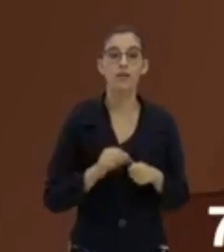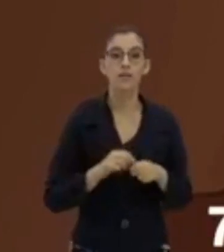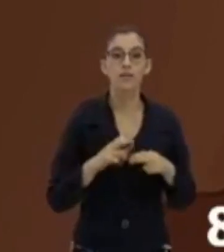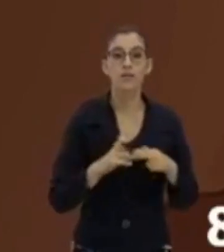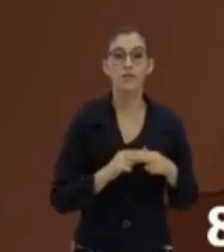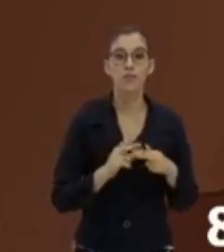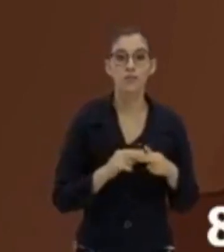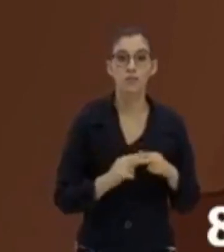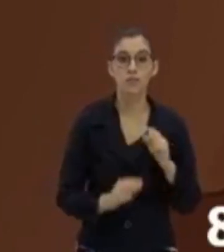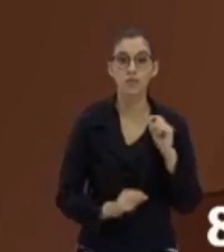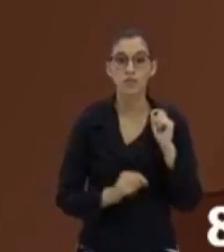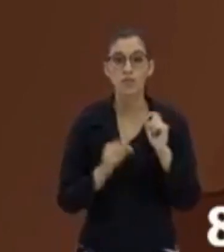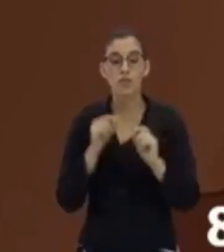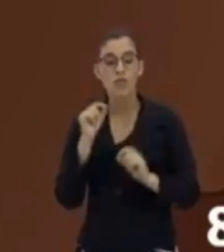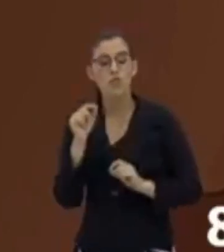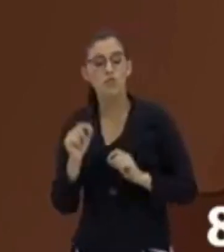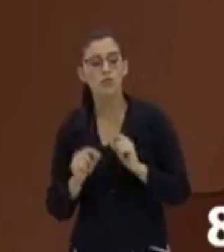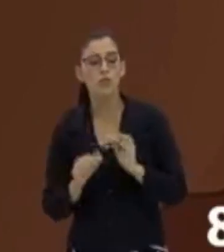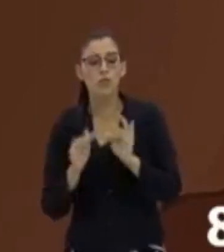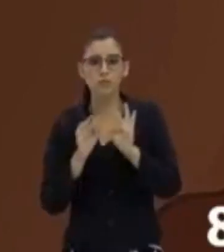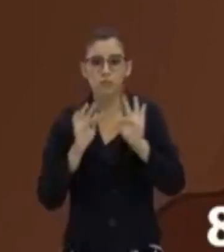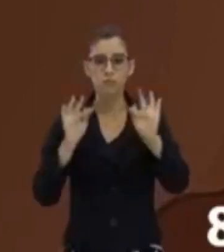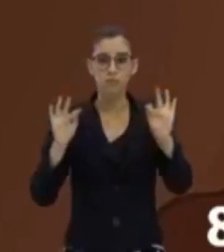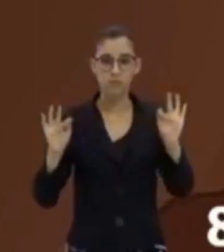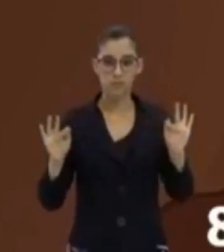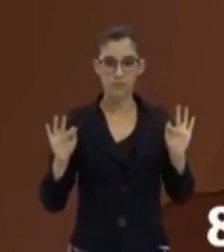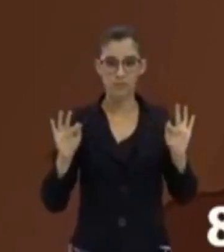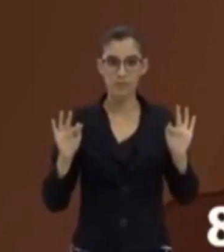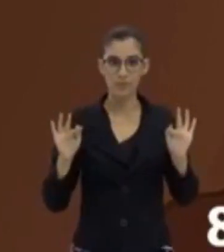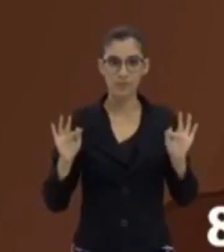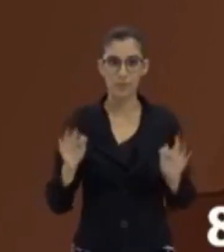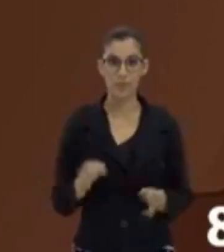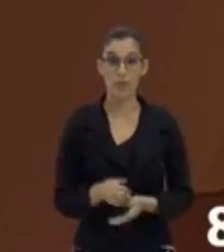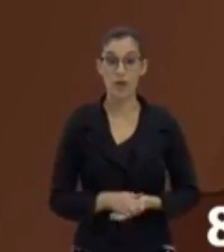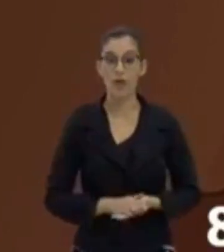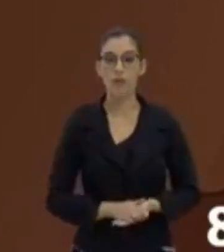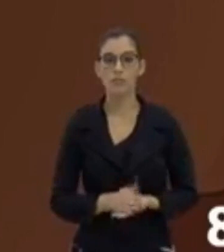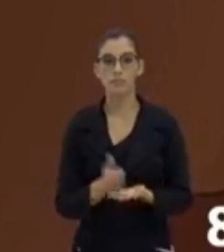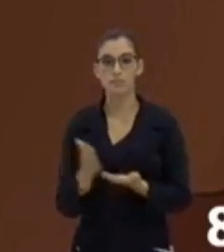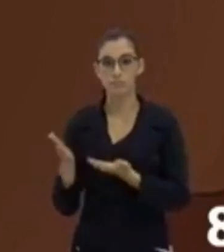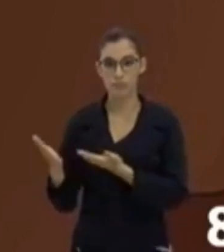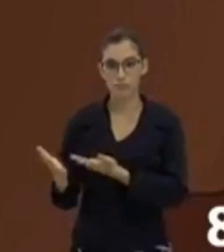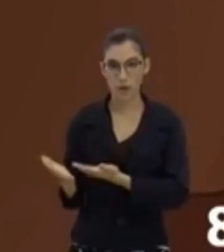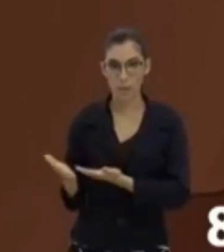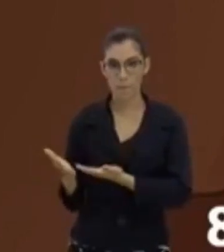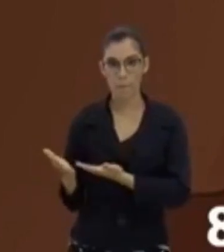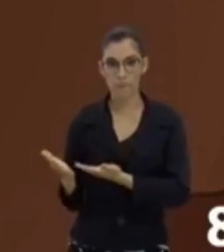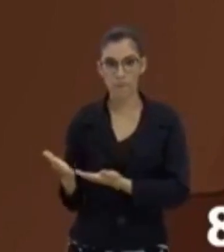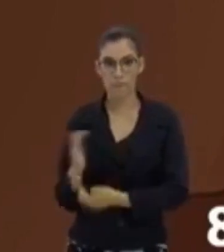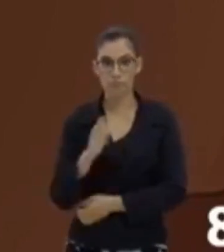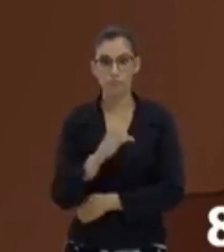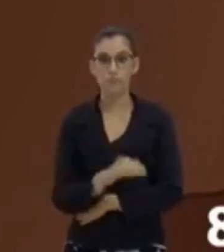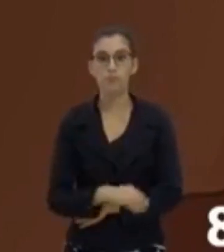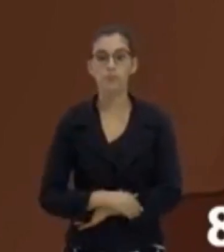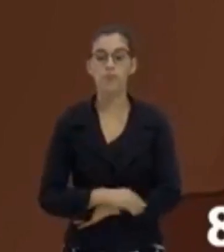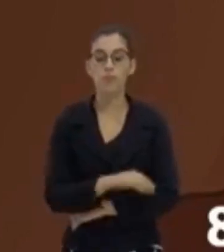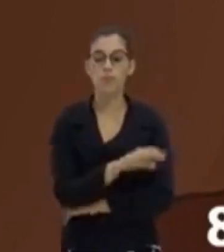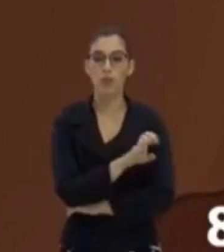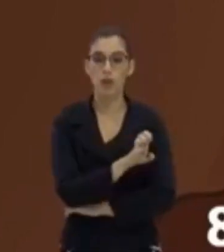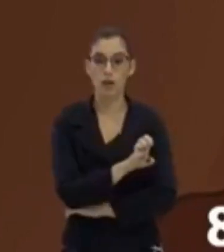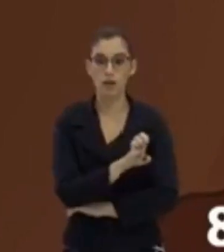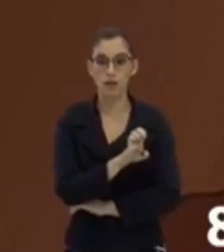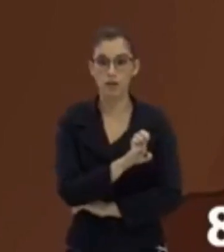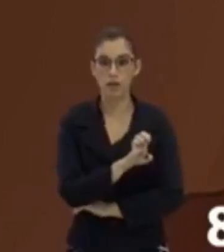fazemos uso de uma fórmula. Que é esta fórmula aqui. Observe que a letra E